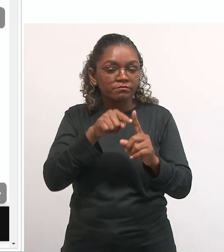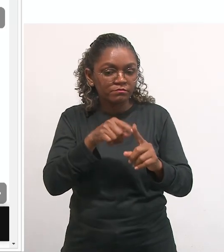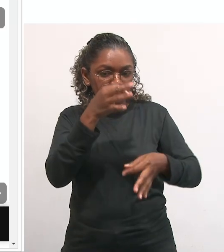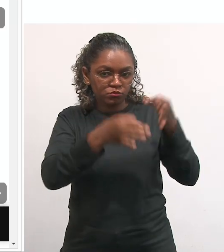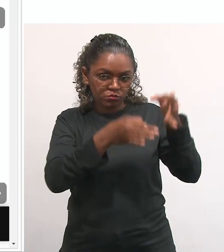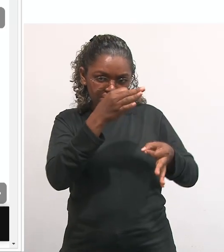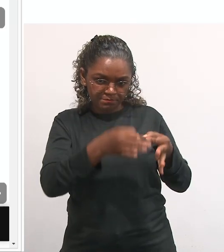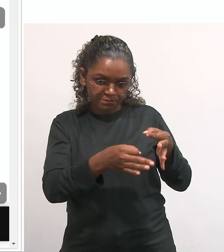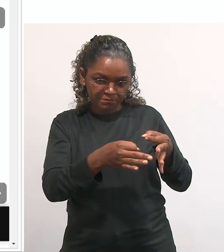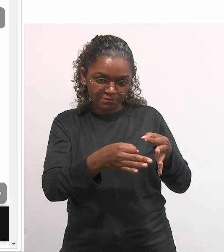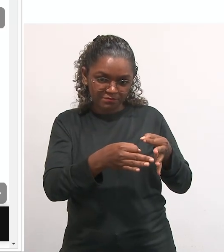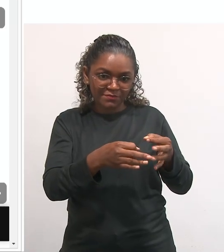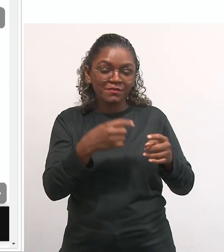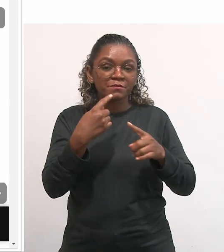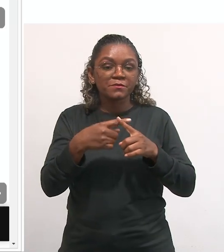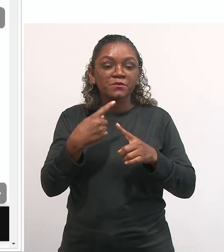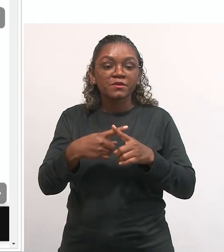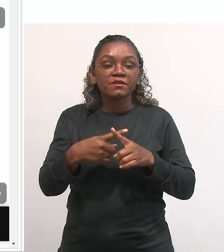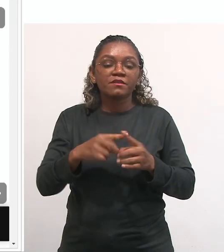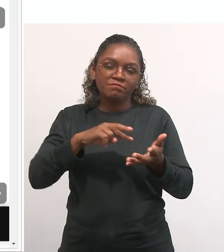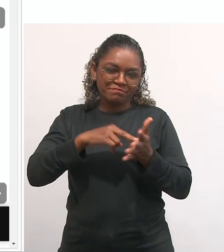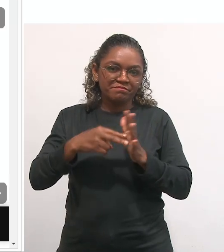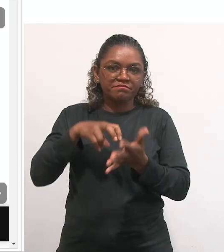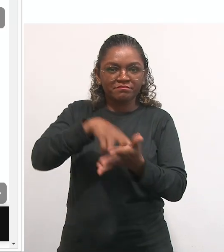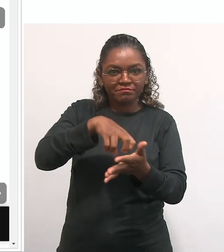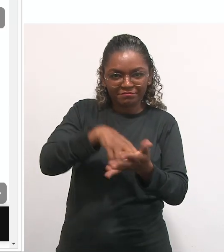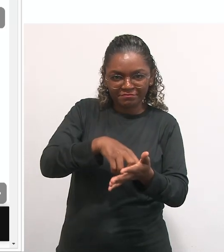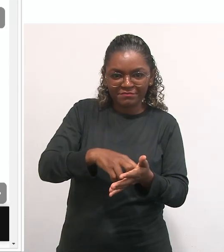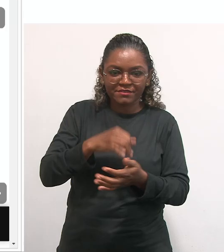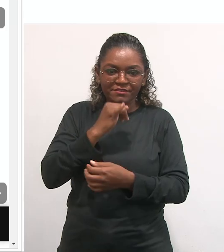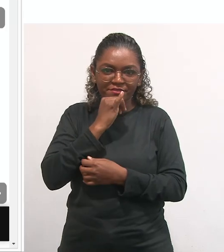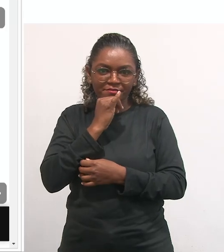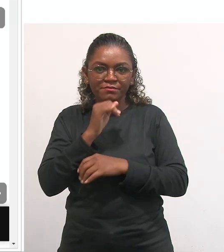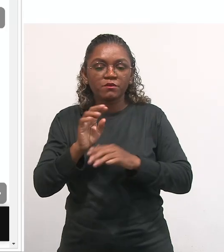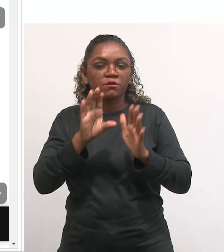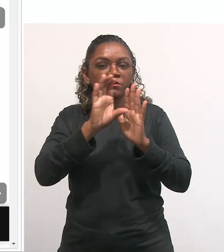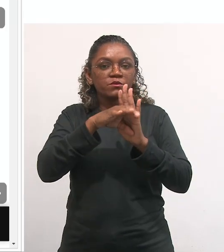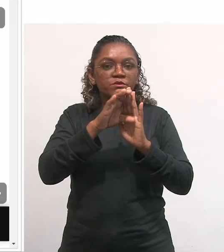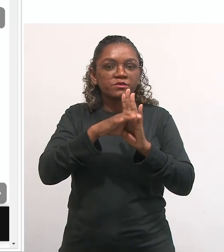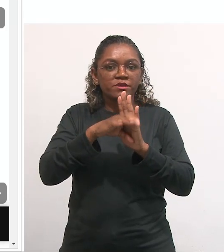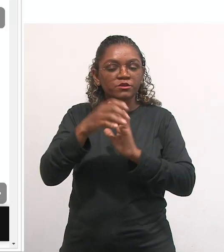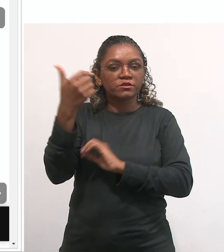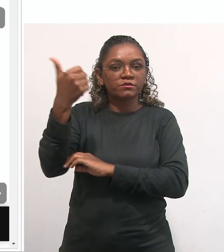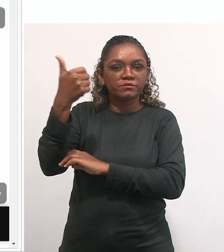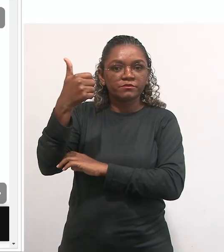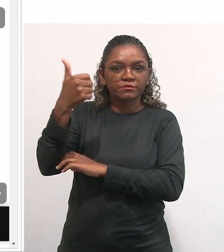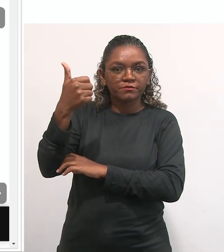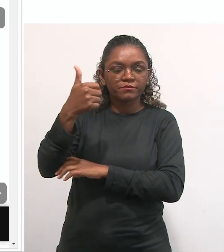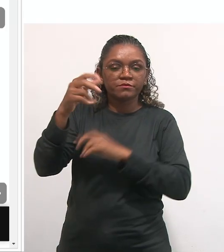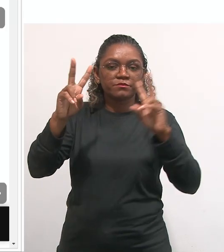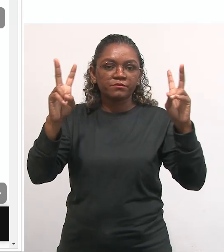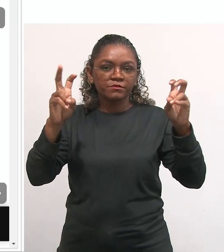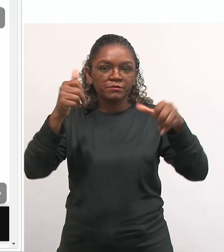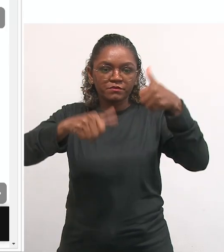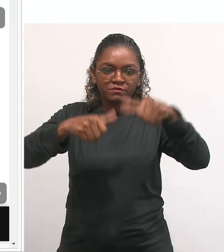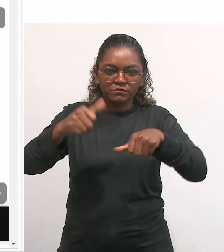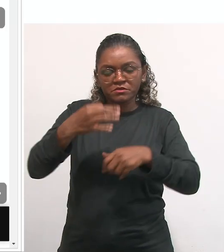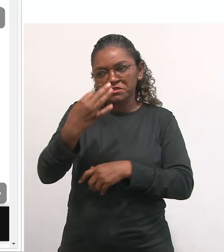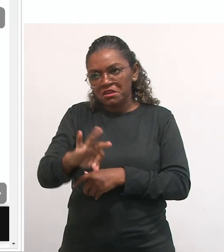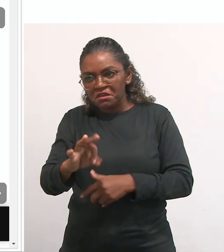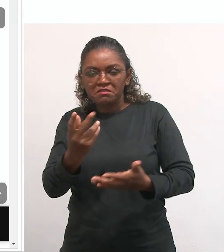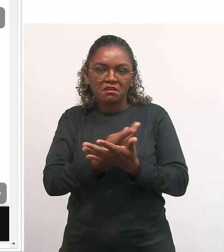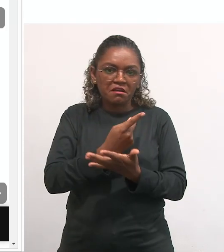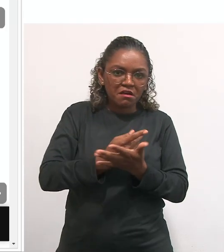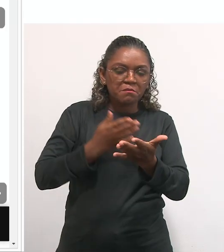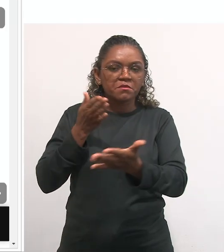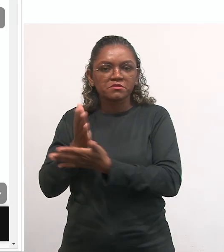julgar, enquanto recurso de punição, que foi um dos primeiros conceitos de avaliação, se está certo ou se está errado,